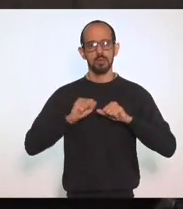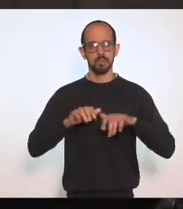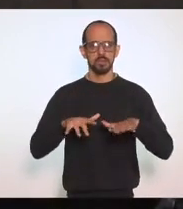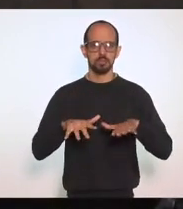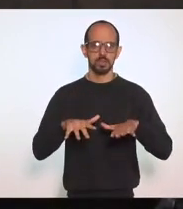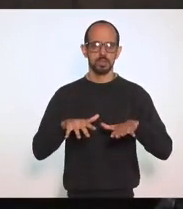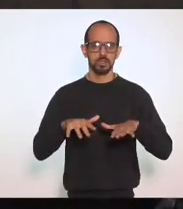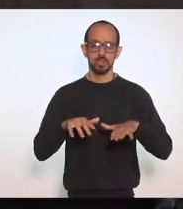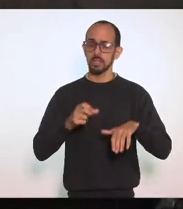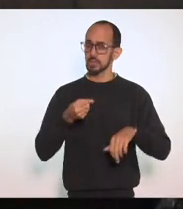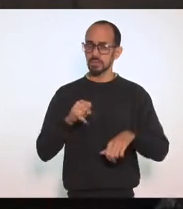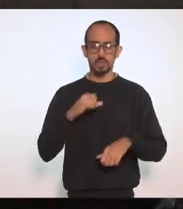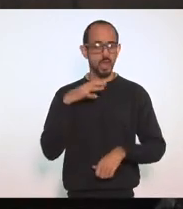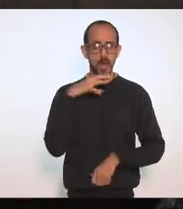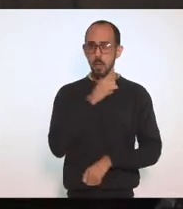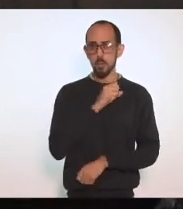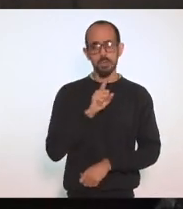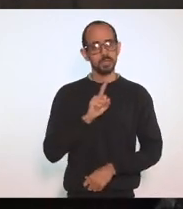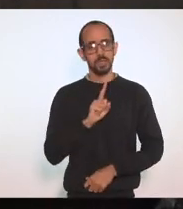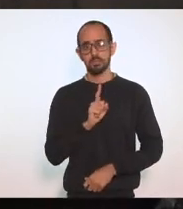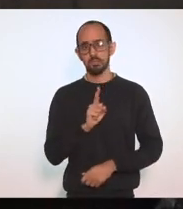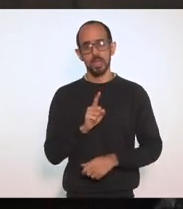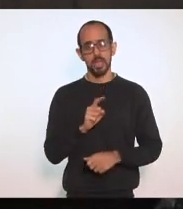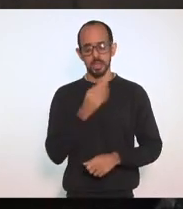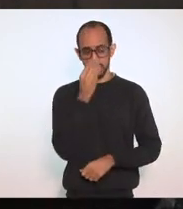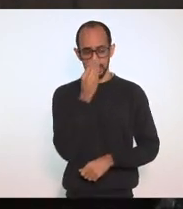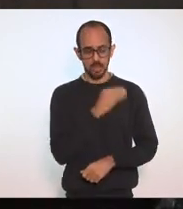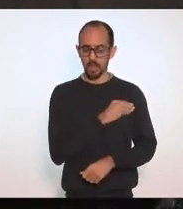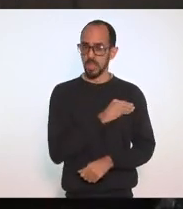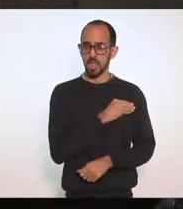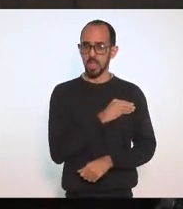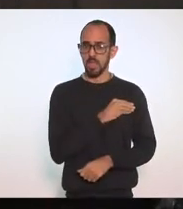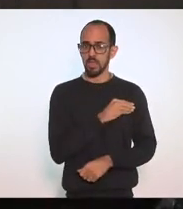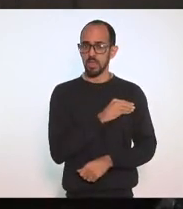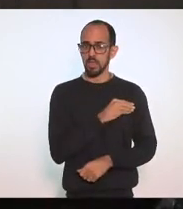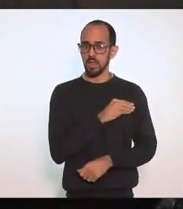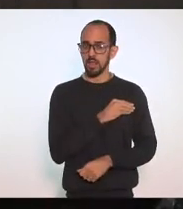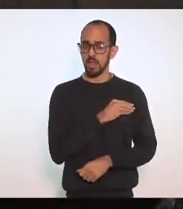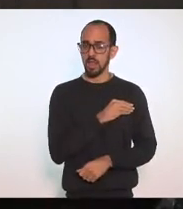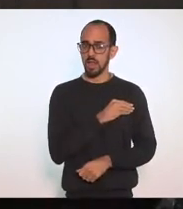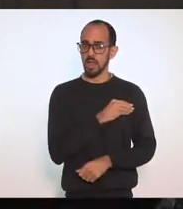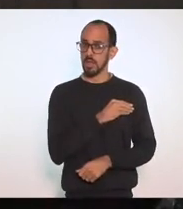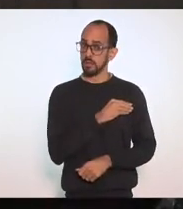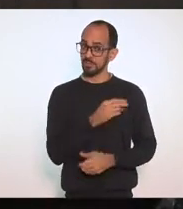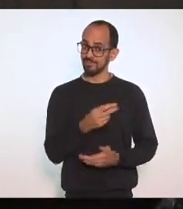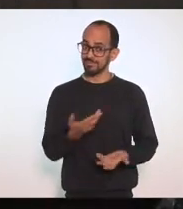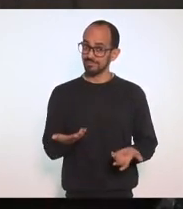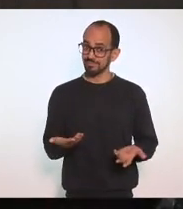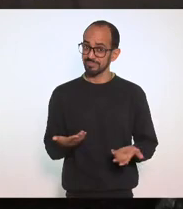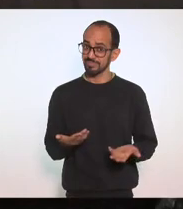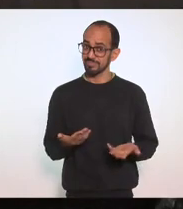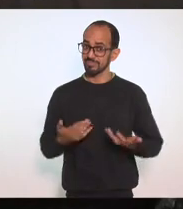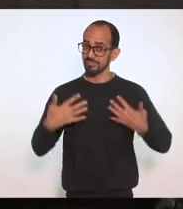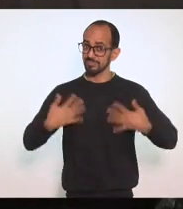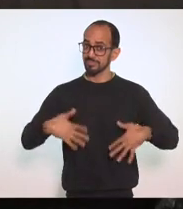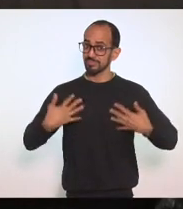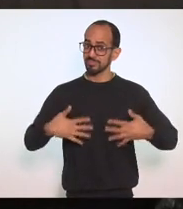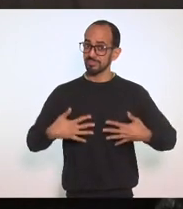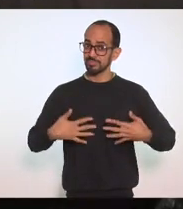compreender Não perceber Fazer pouco Caso Depreciar Minimizar O grau De risco